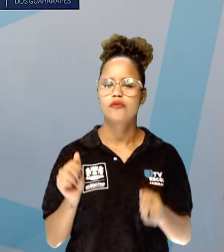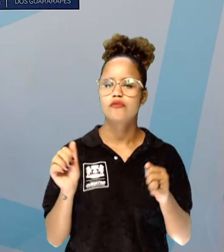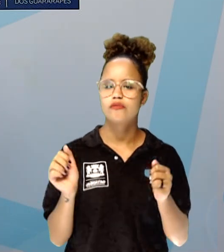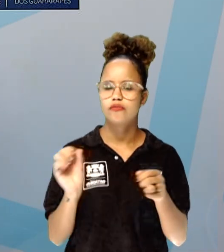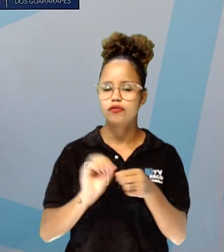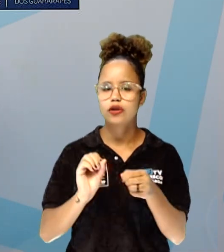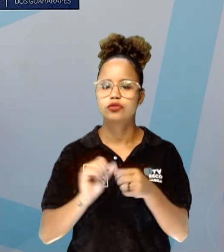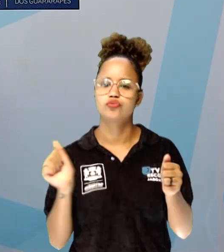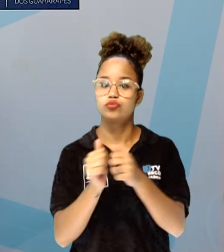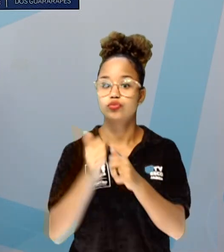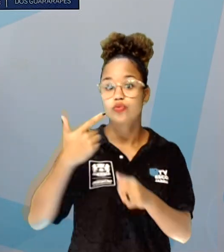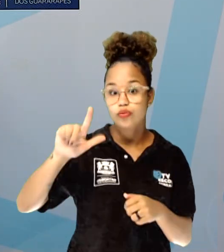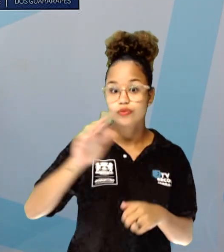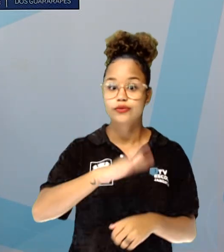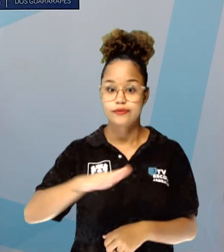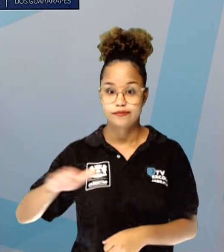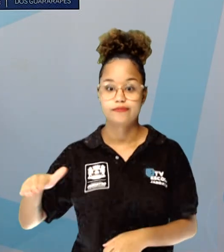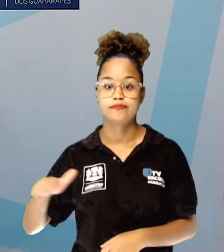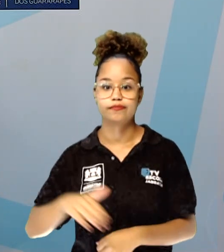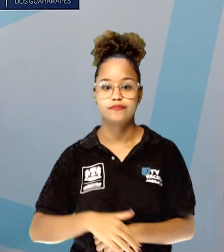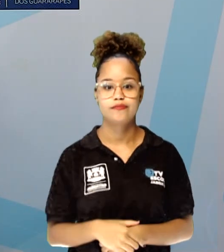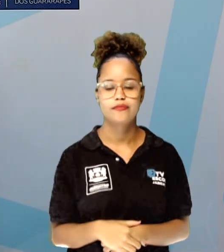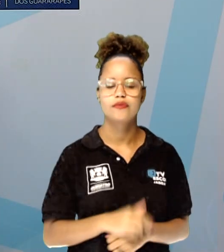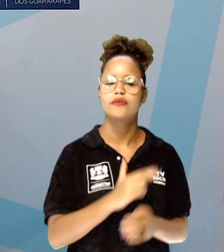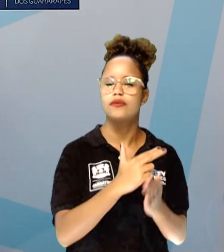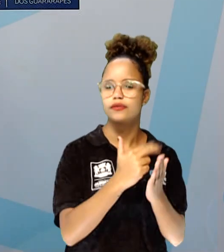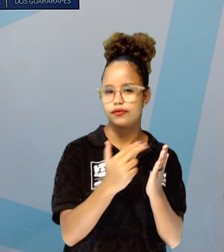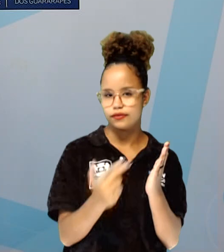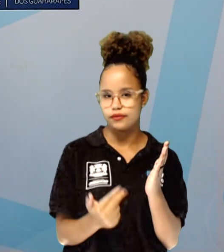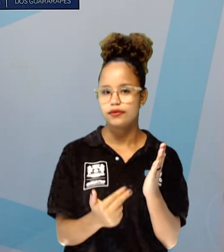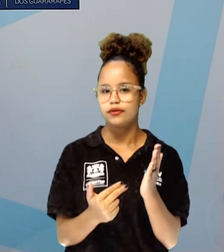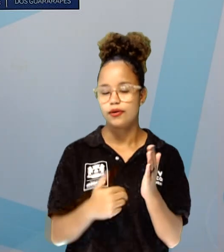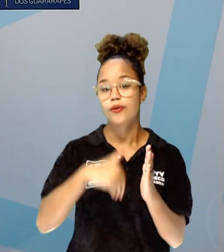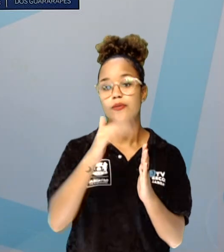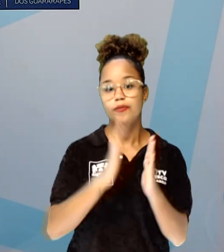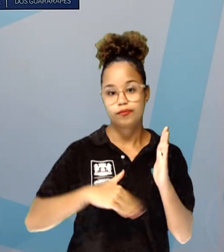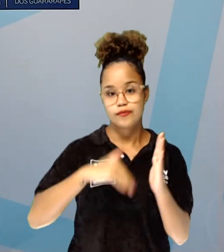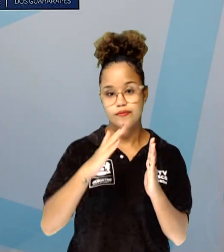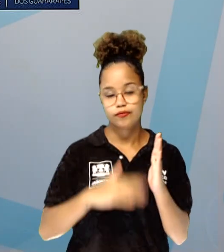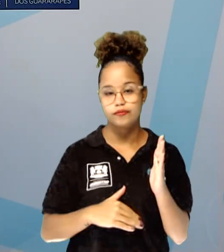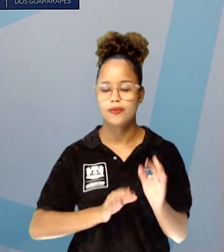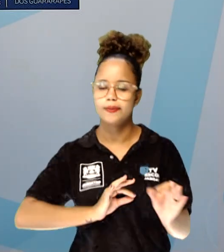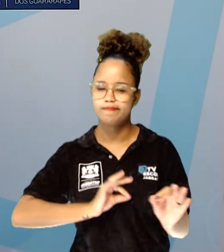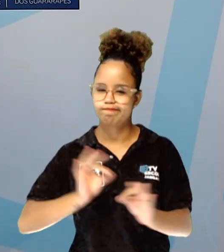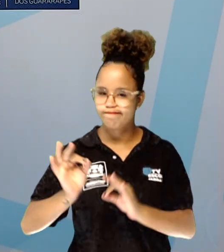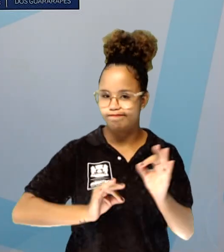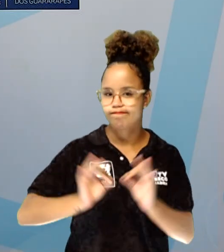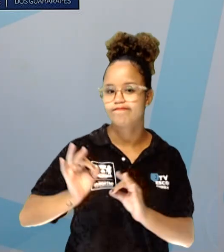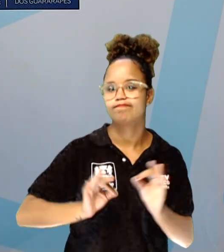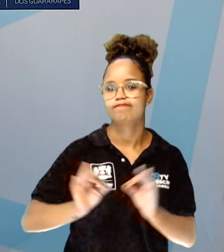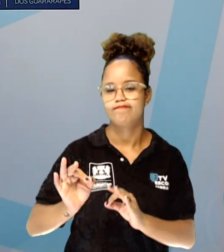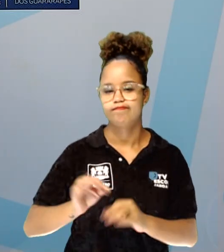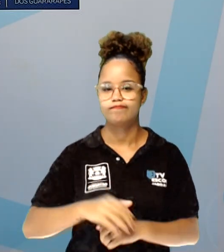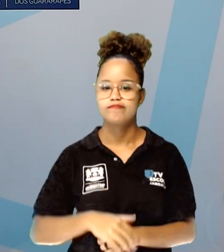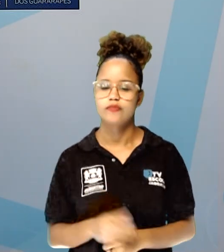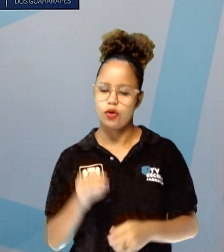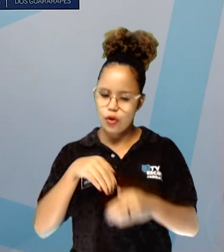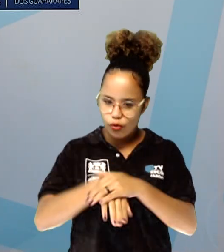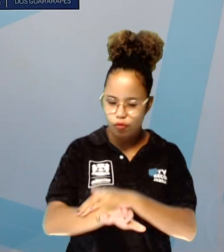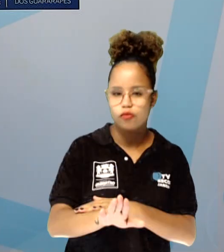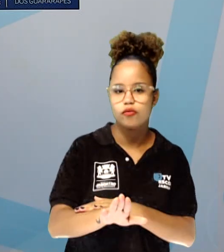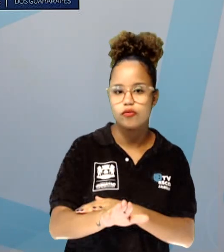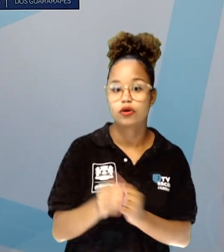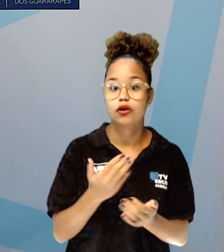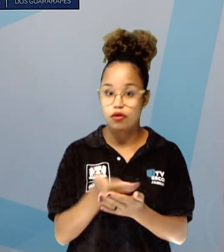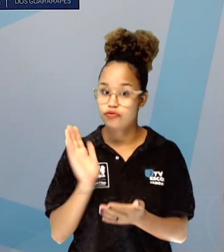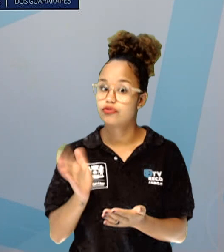com outras crianças desenha pinta capricha e guarda aí que as elas estão já